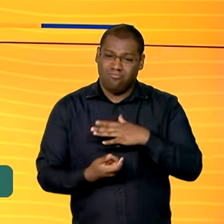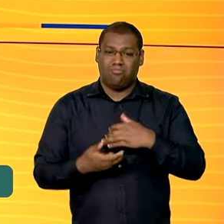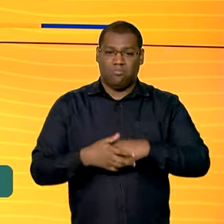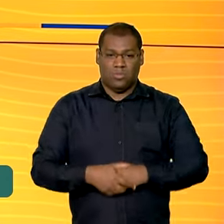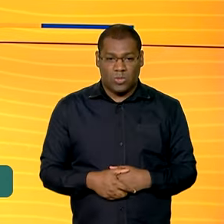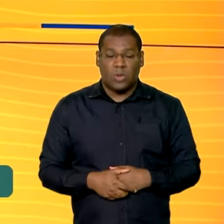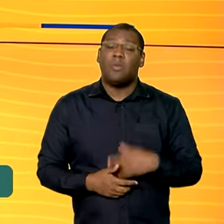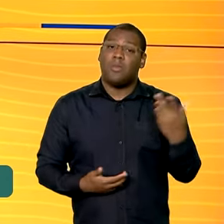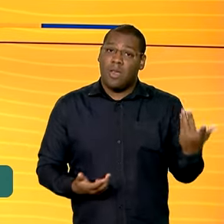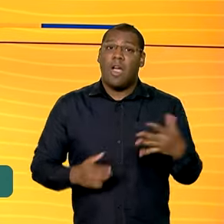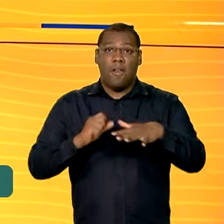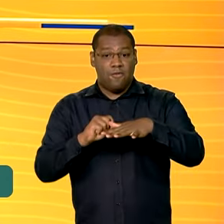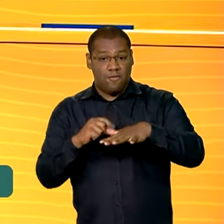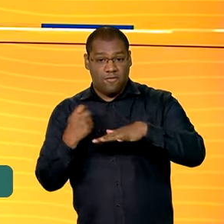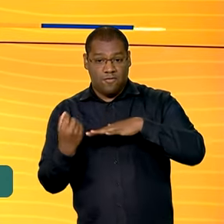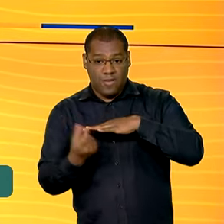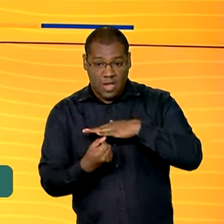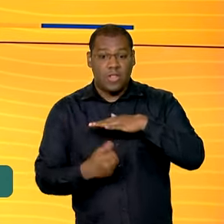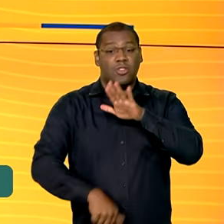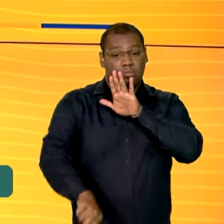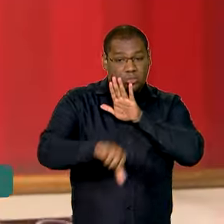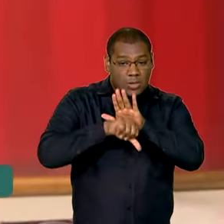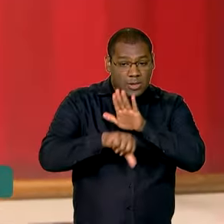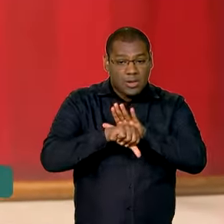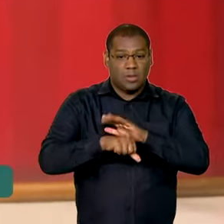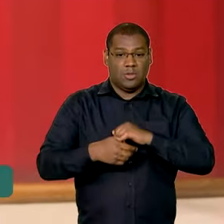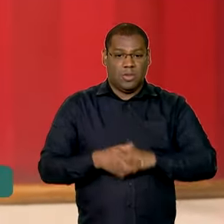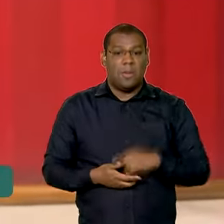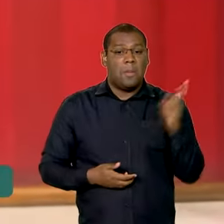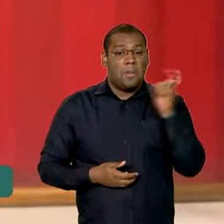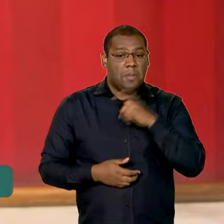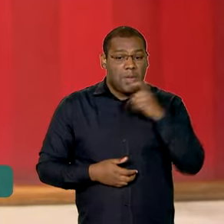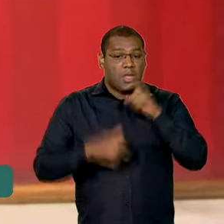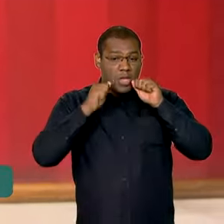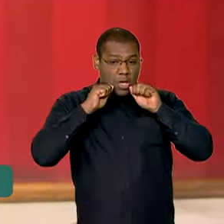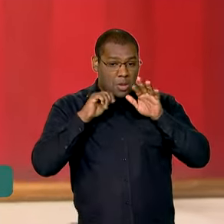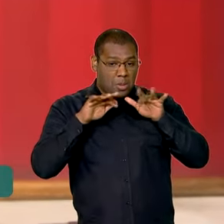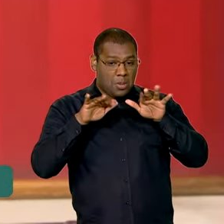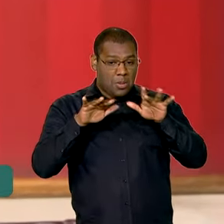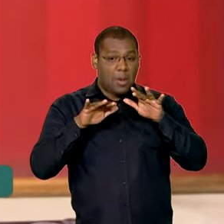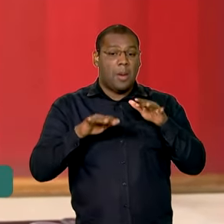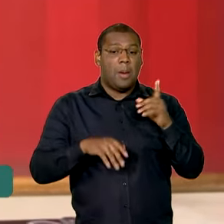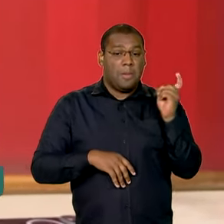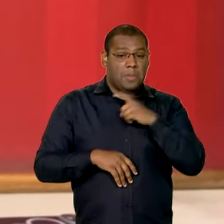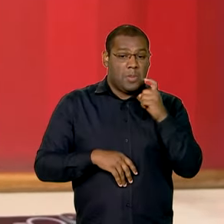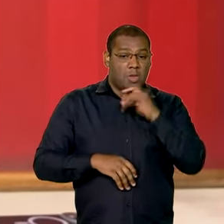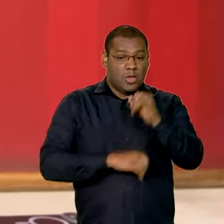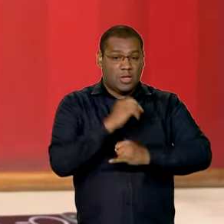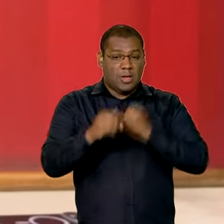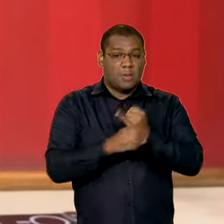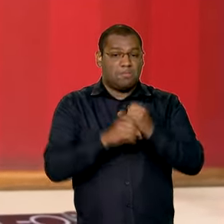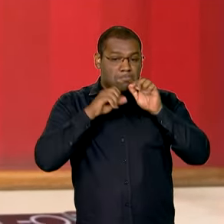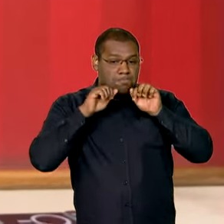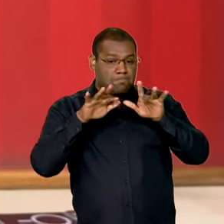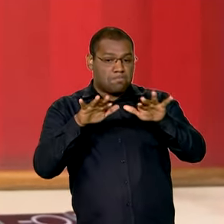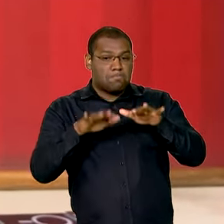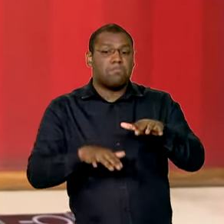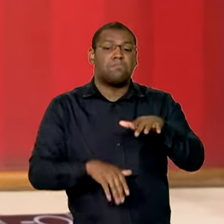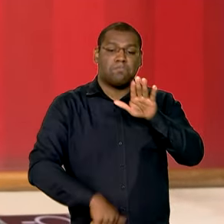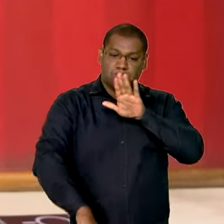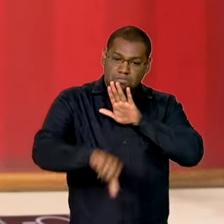criminal para os que espalham mentiras nós estamos claramente enfrentando